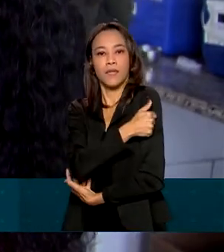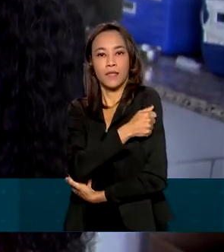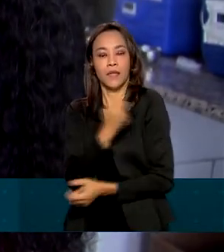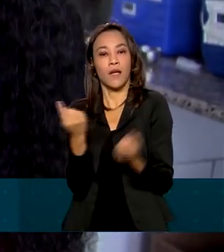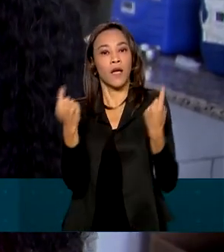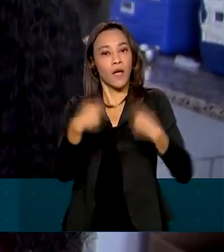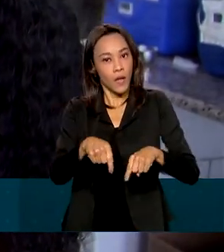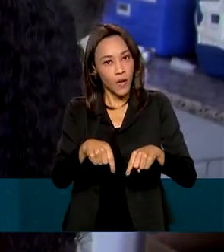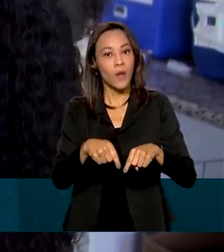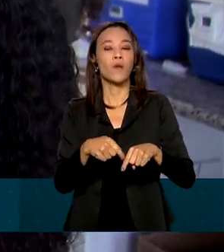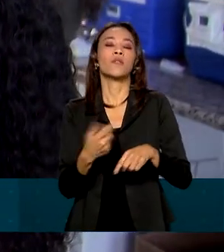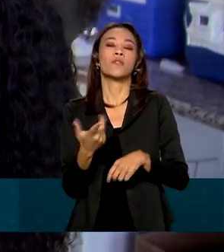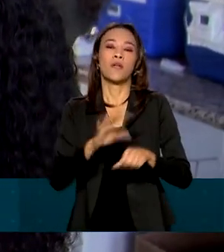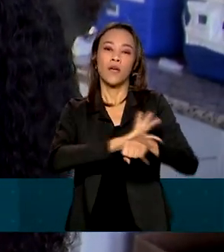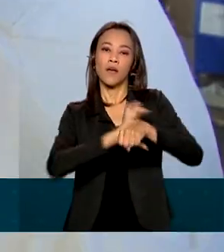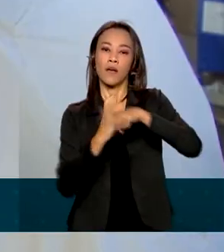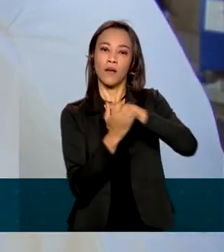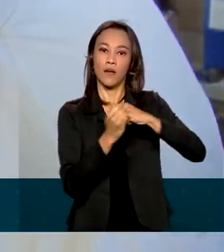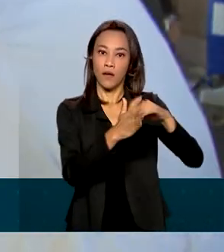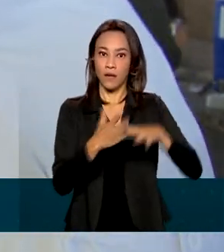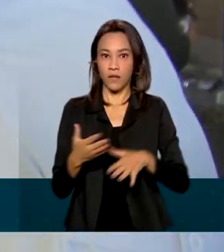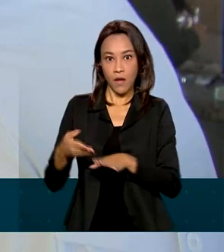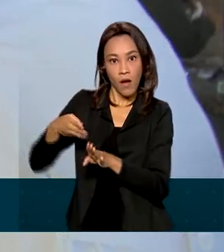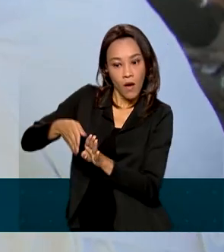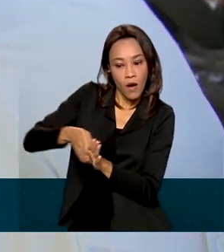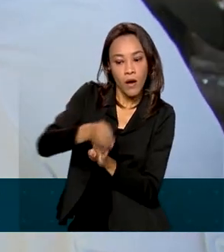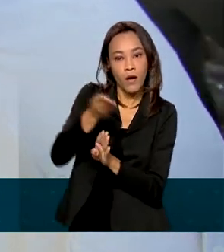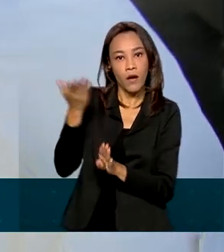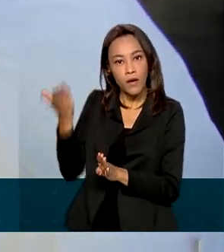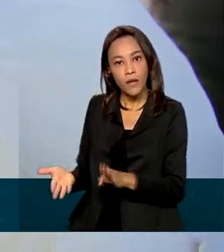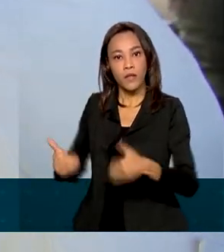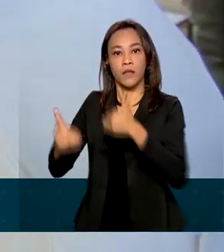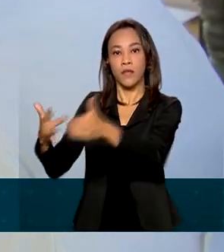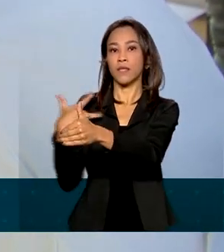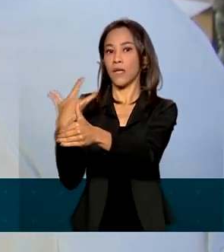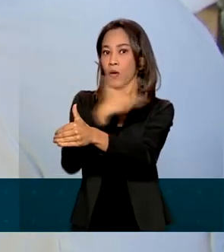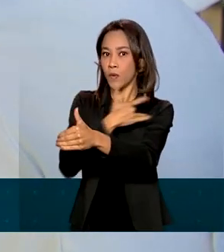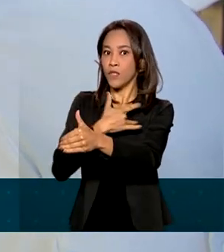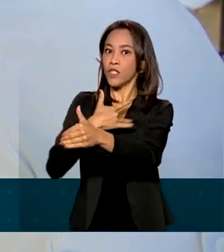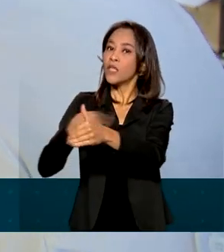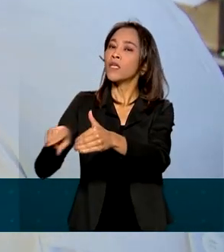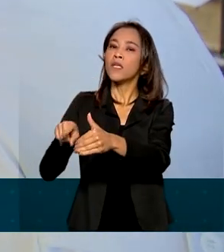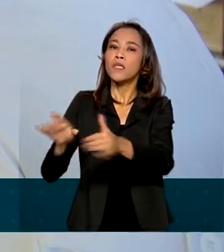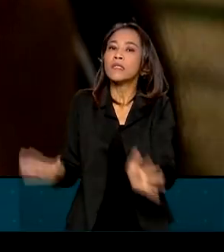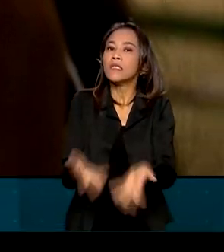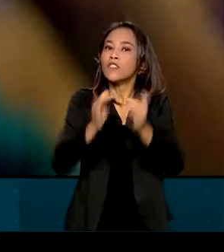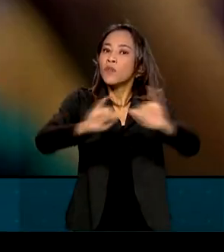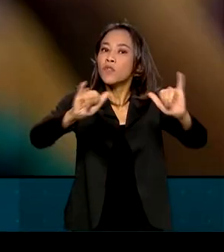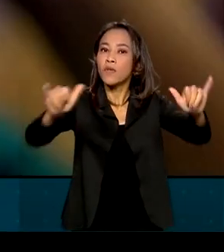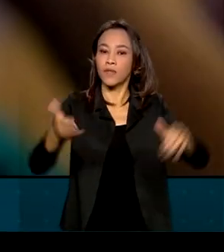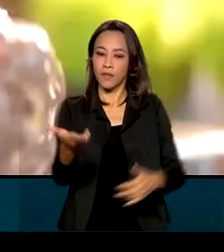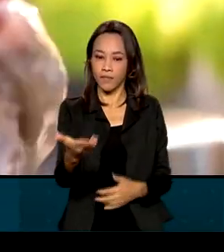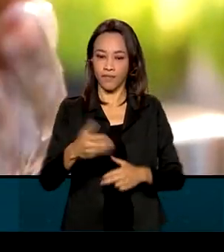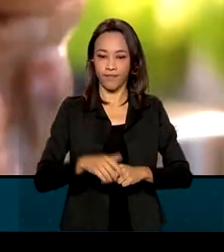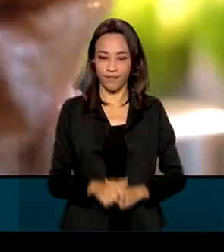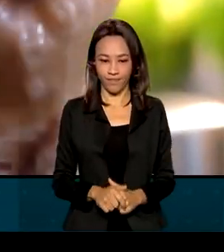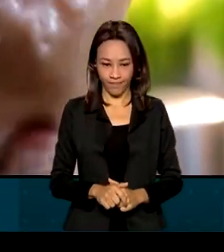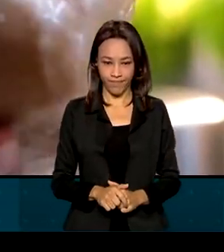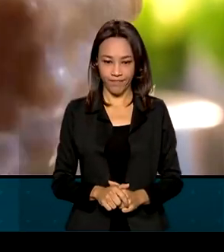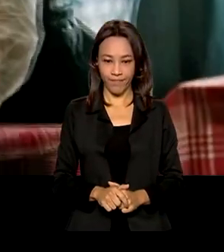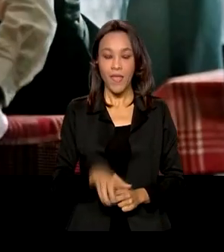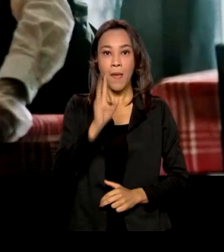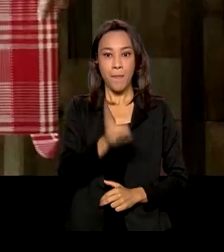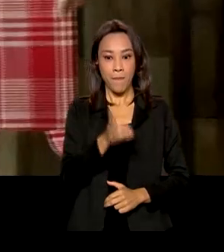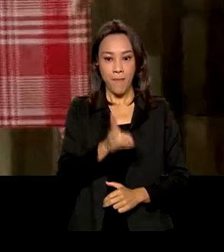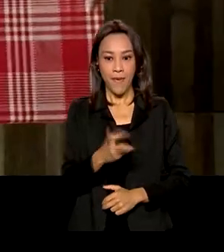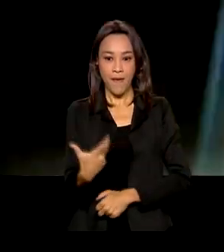-19. A orientação é do Ministério da Saúde, que lançou uma campanha de conscientização. Mesmo com a vacina, use máscara,